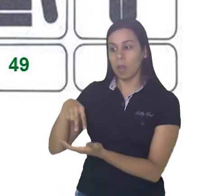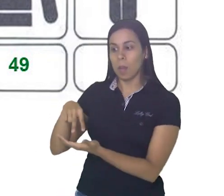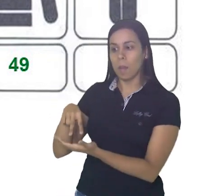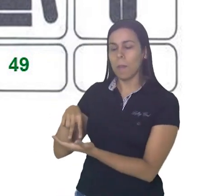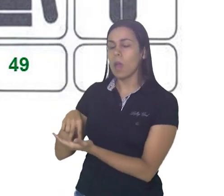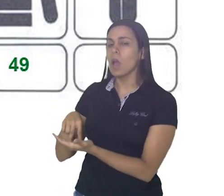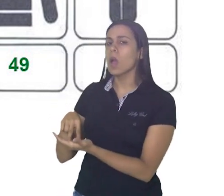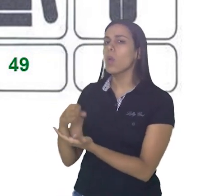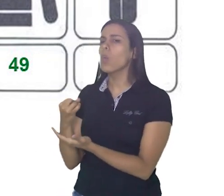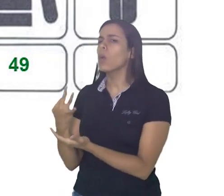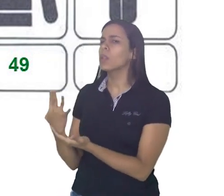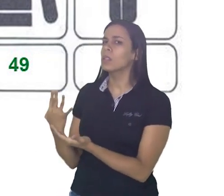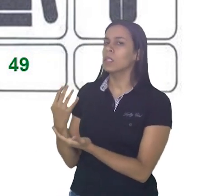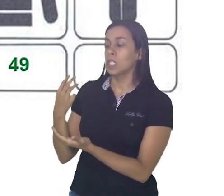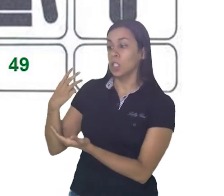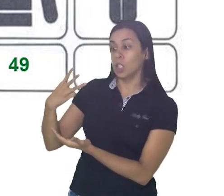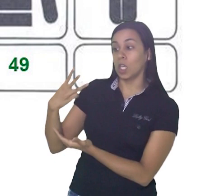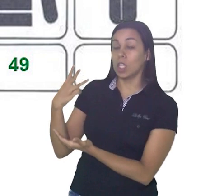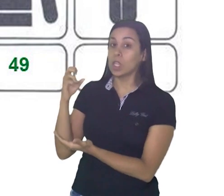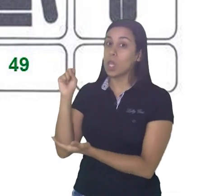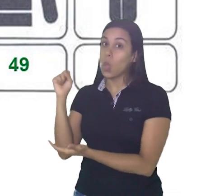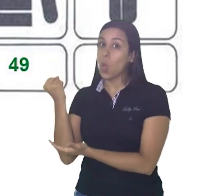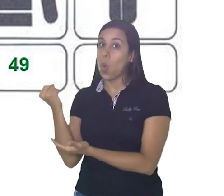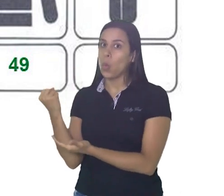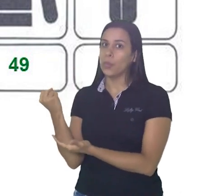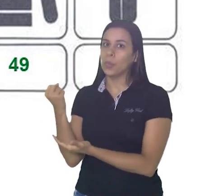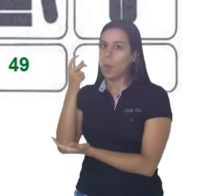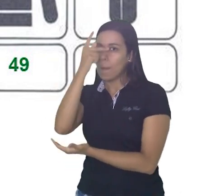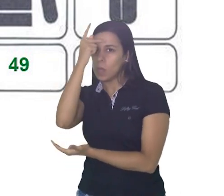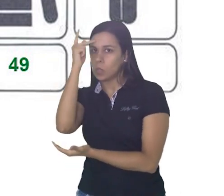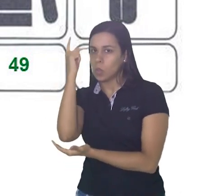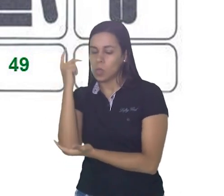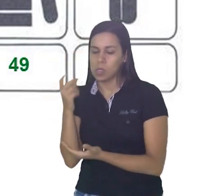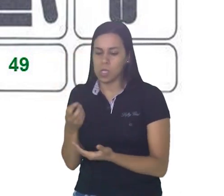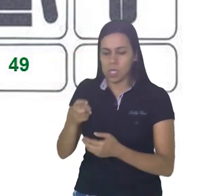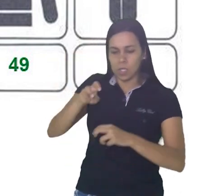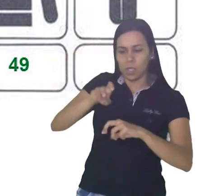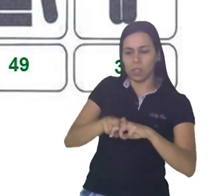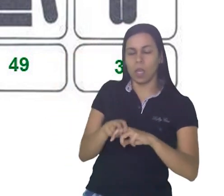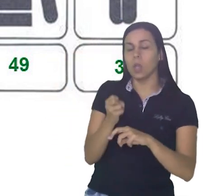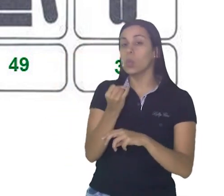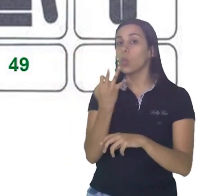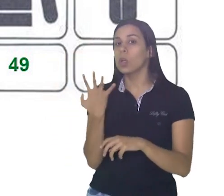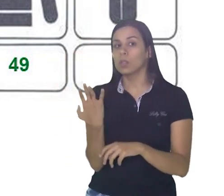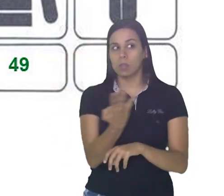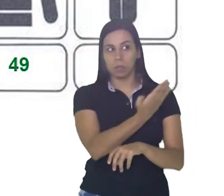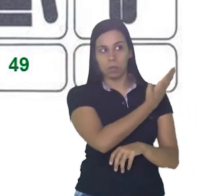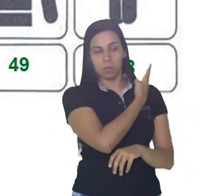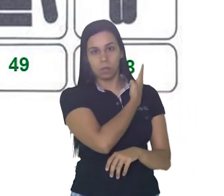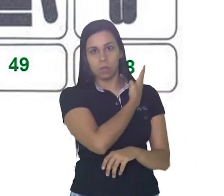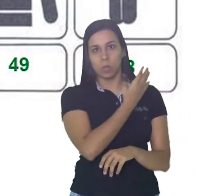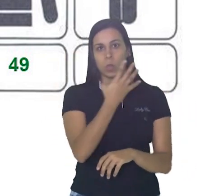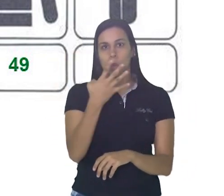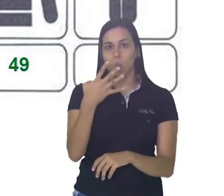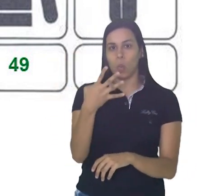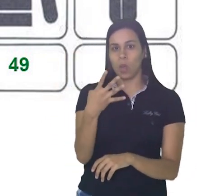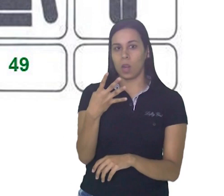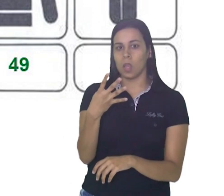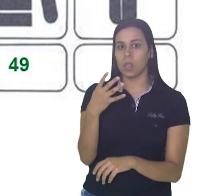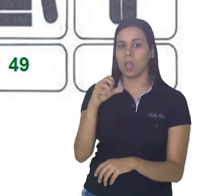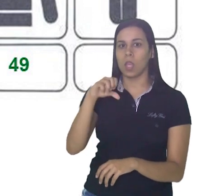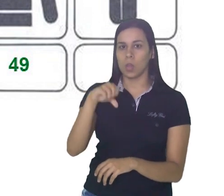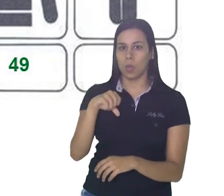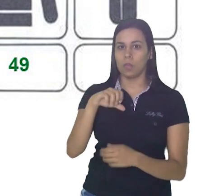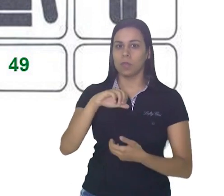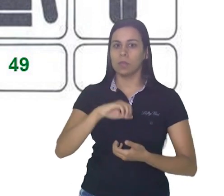ônibus pode transportar 38 pessoas. E sentados, 49 pessoas. Essa foi muito fácil, não